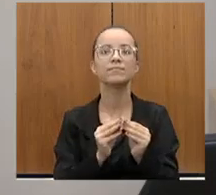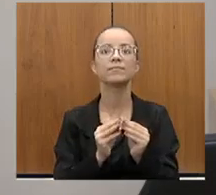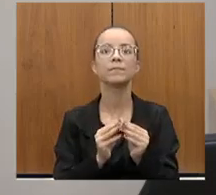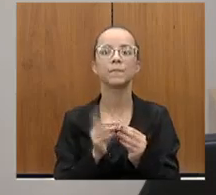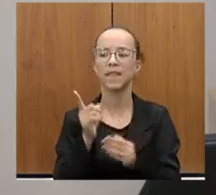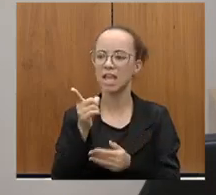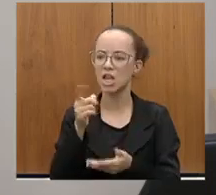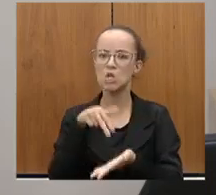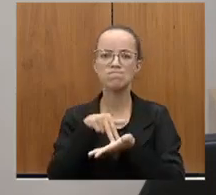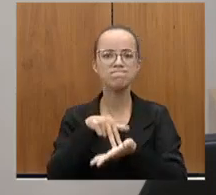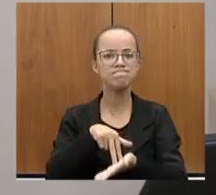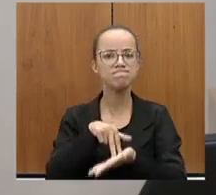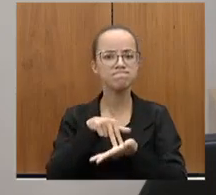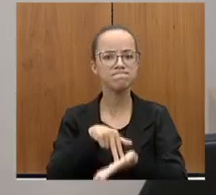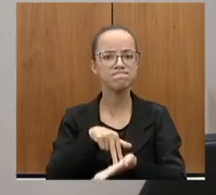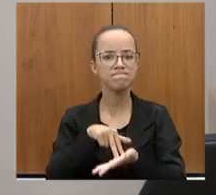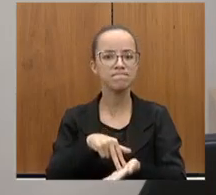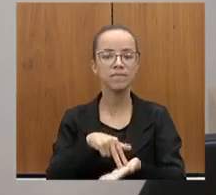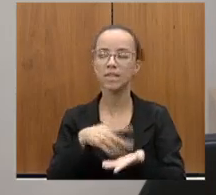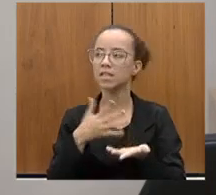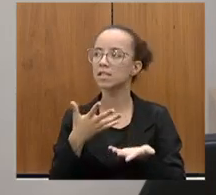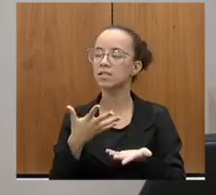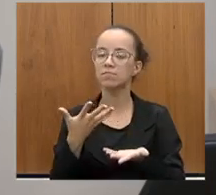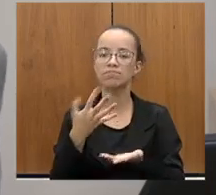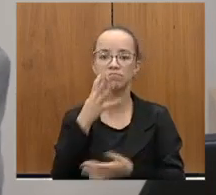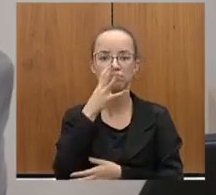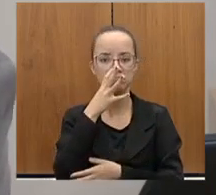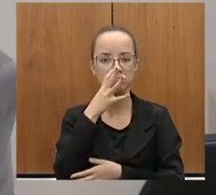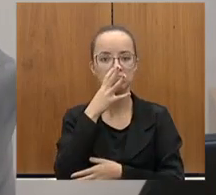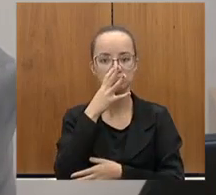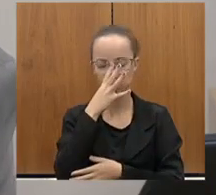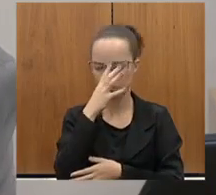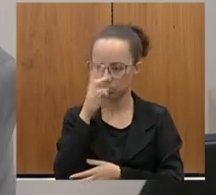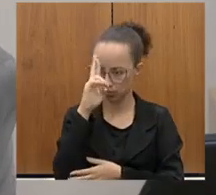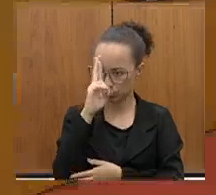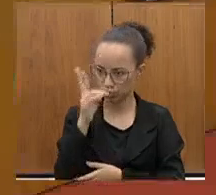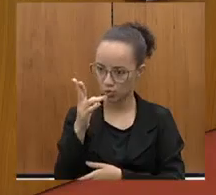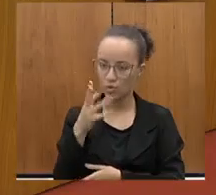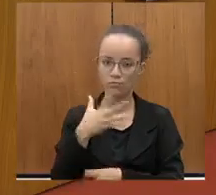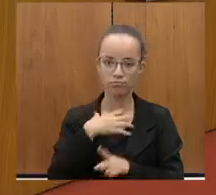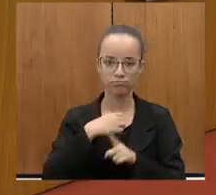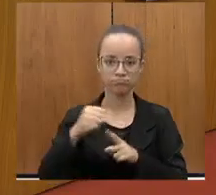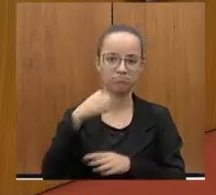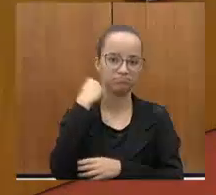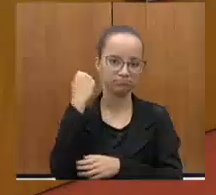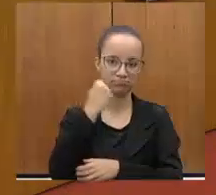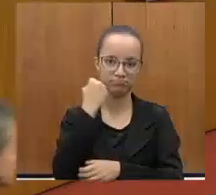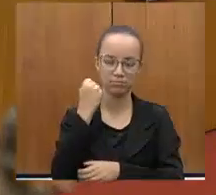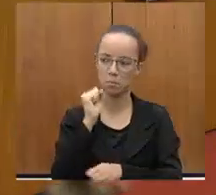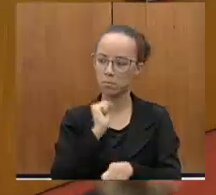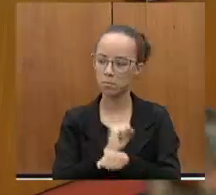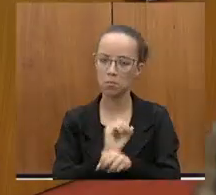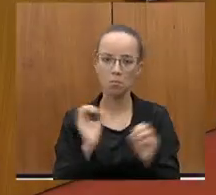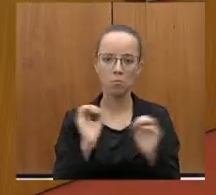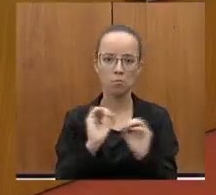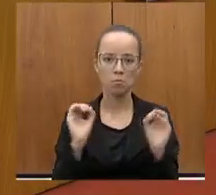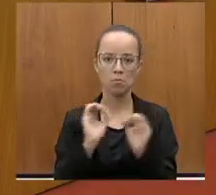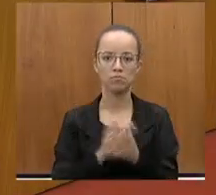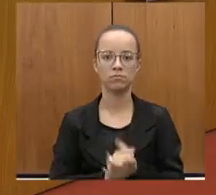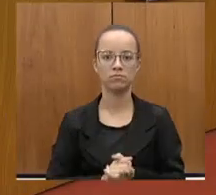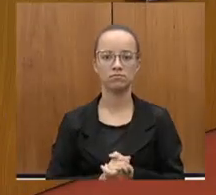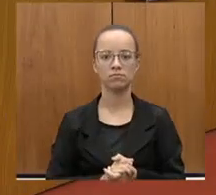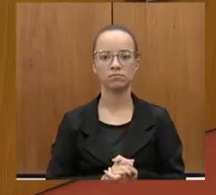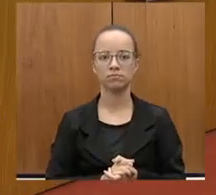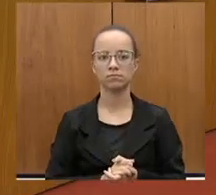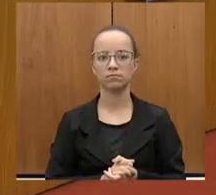firme aqui, gente. É impressionante. Isso é um vitorioso, não gente? Ele não parou, não é?